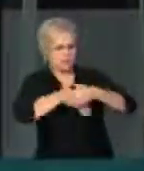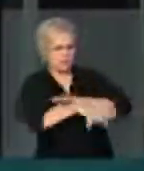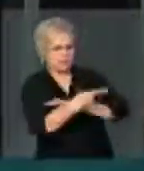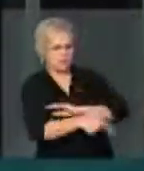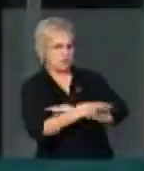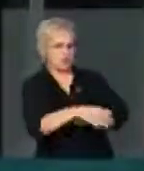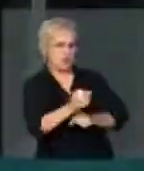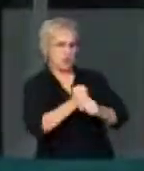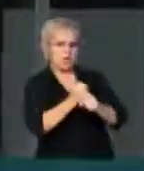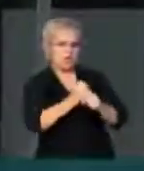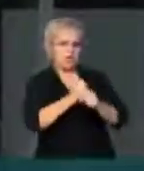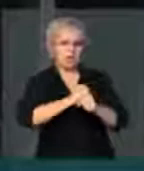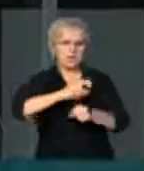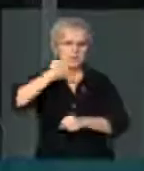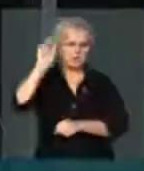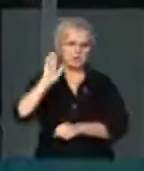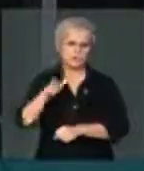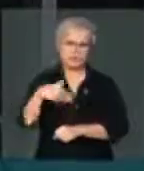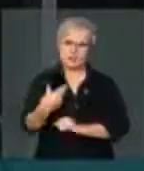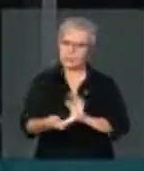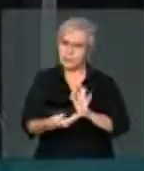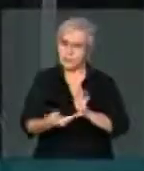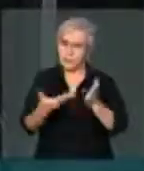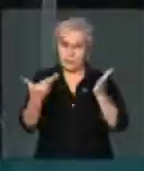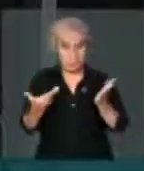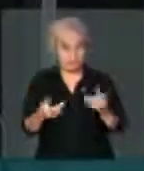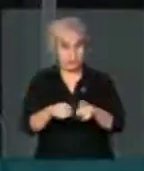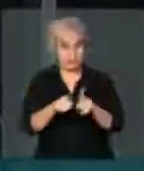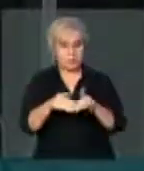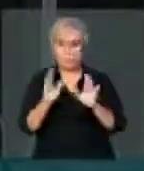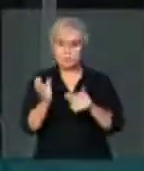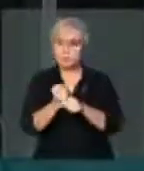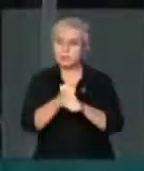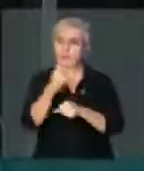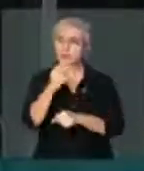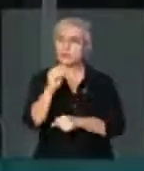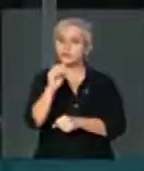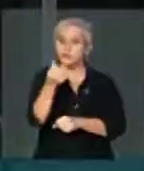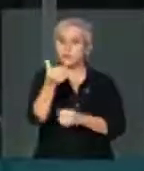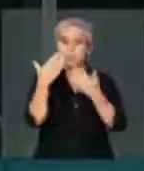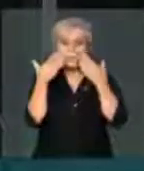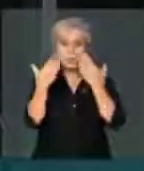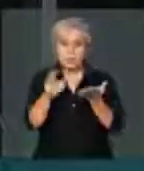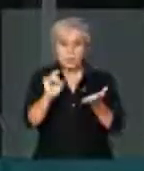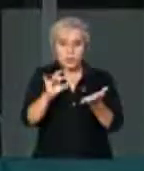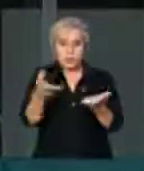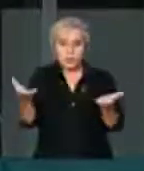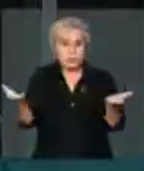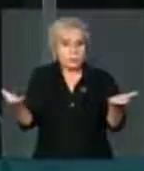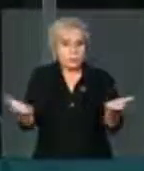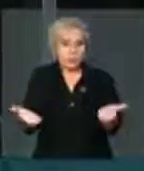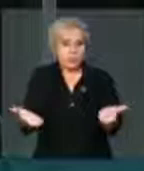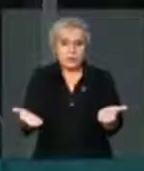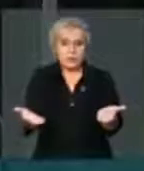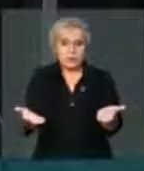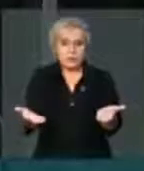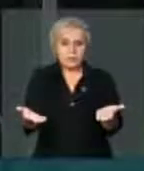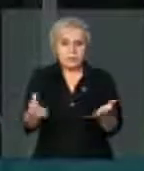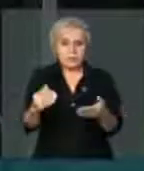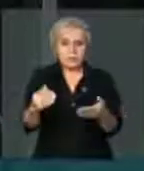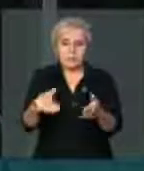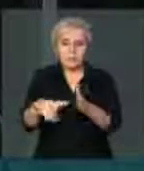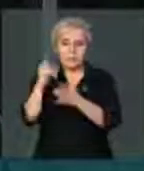por longas datas. Este é um caso, em 2006 foi apresentado, somente em